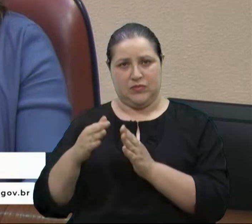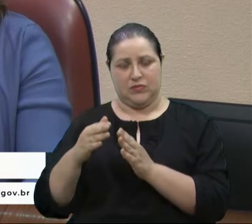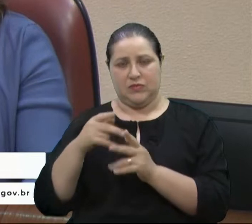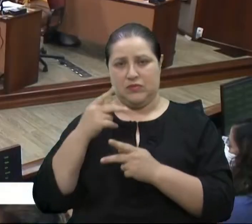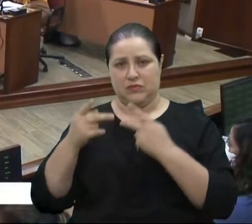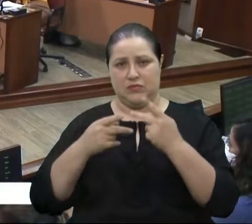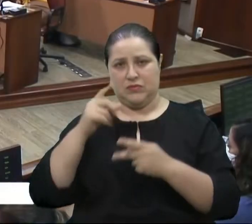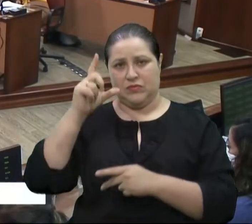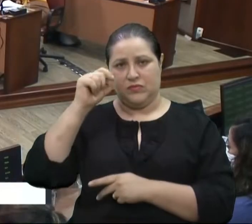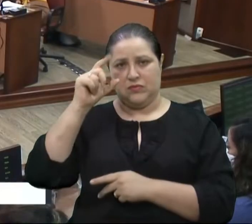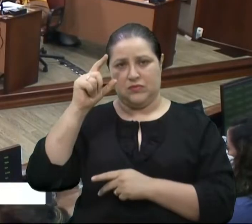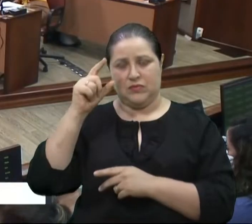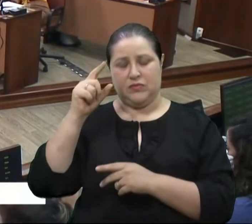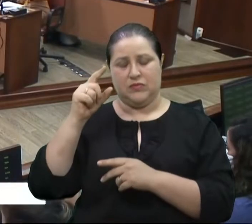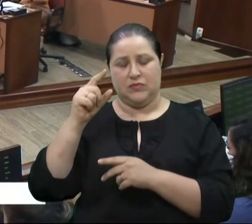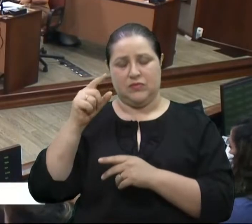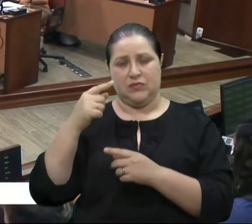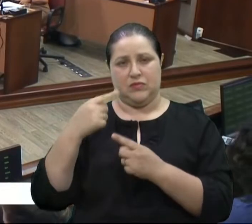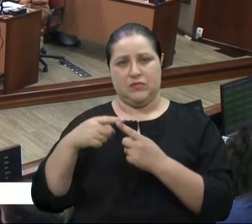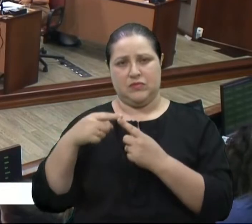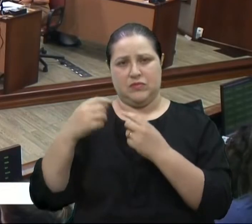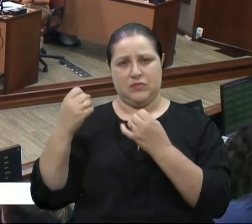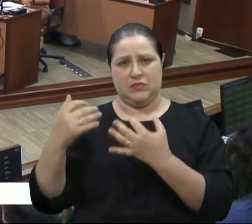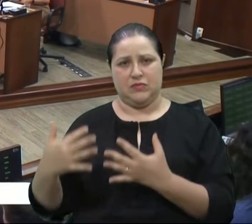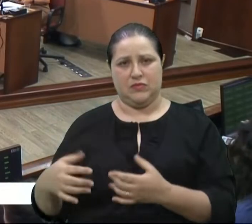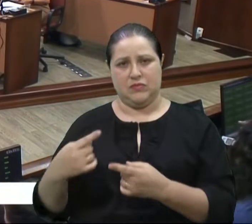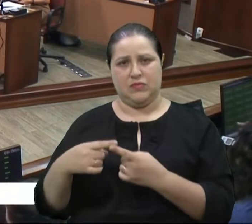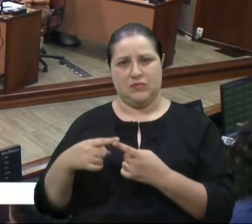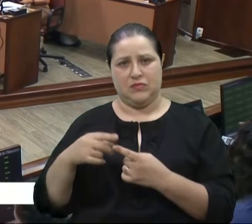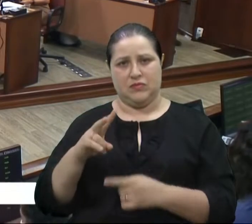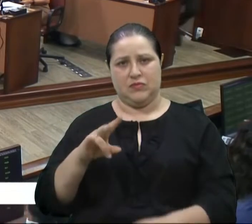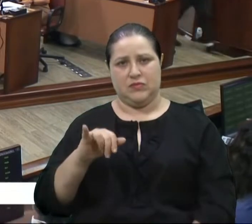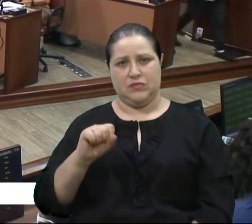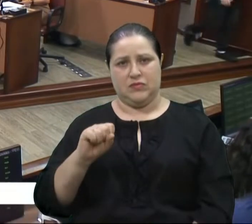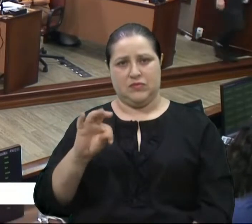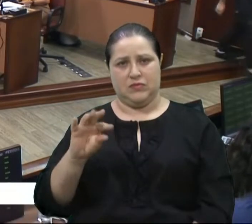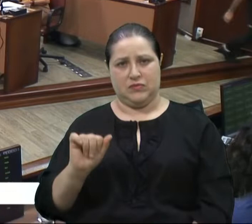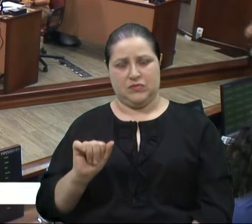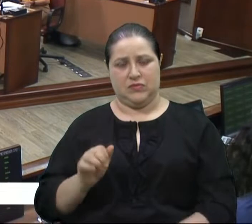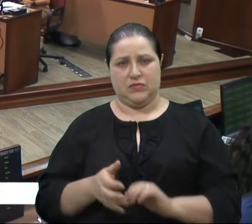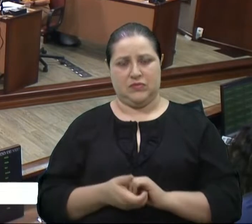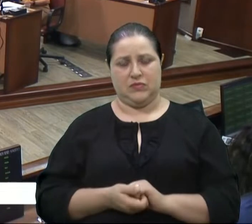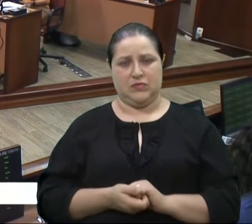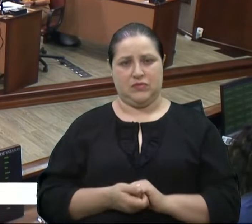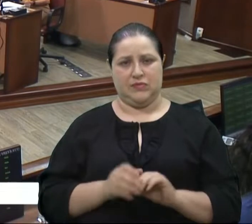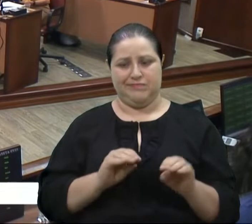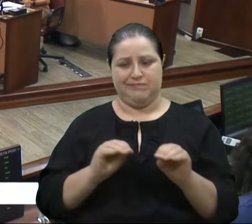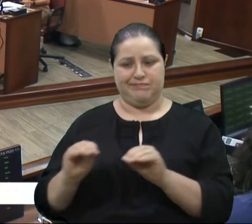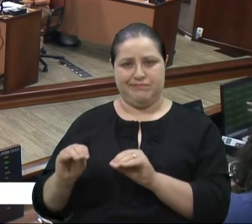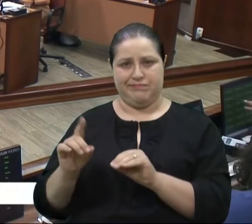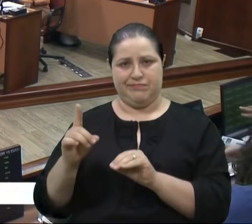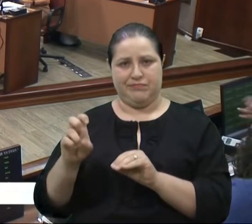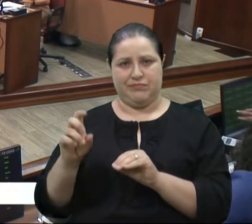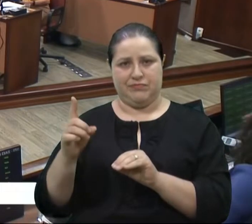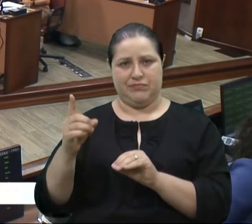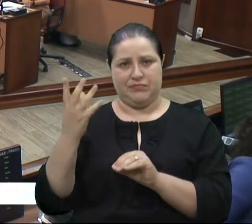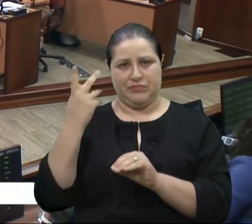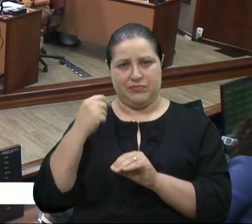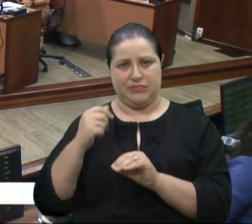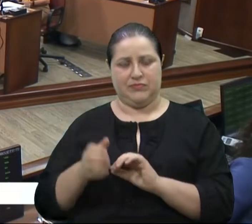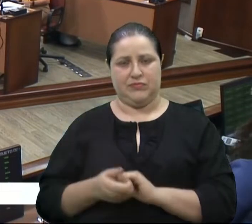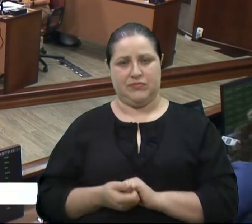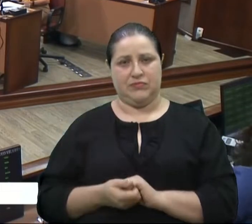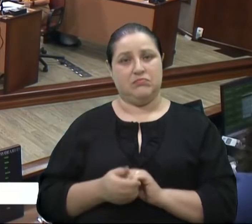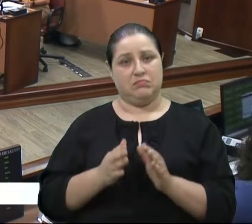Para justificar o pedido de vista. Dois minutos. Senhora Presidente, o pedido de vistas vem ao